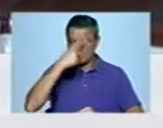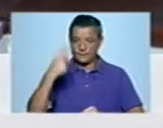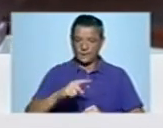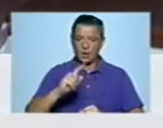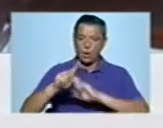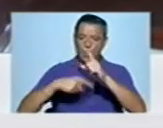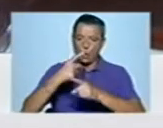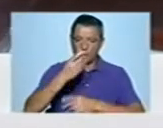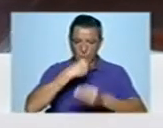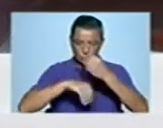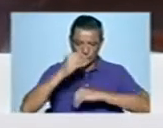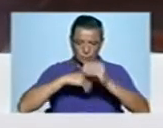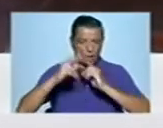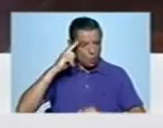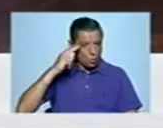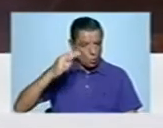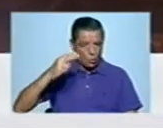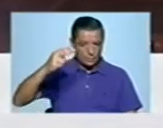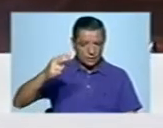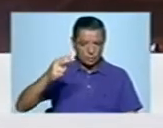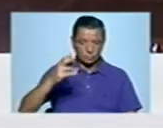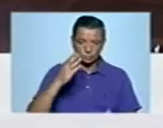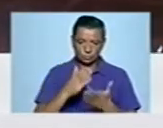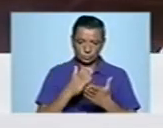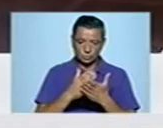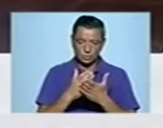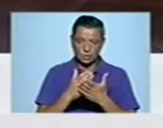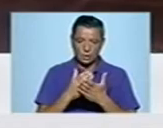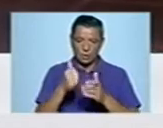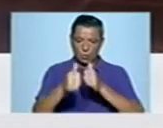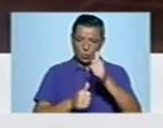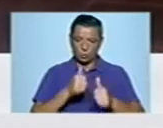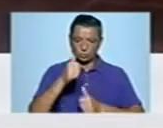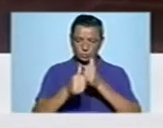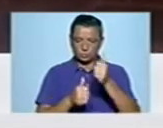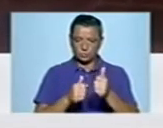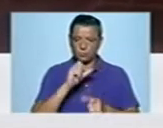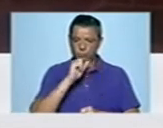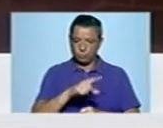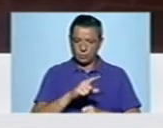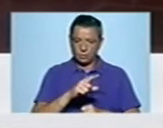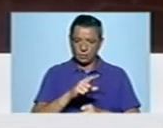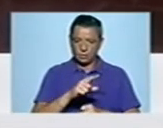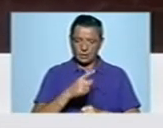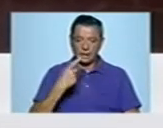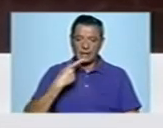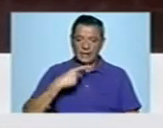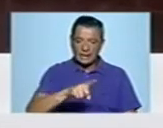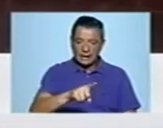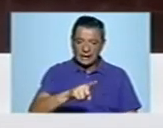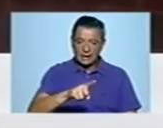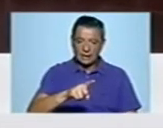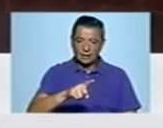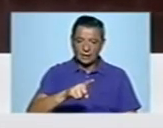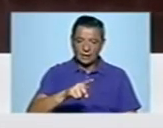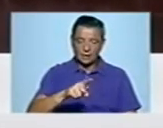gastronomia de Tomar, que não só o Cabrito, que é aquele que está a concurso. E poderem, obviamente, usufruir do rio. Tomar é uma cidade